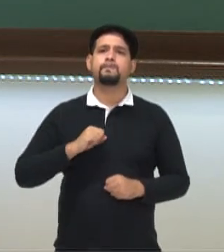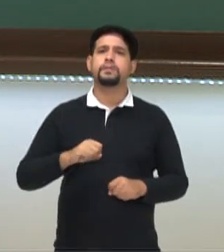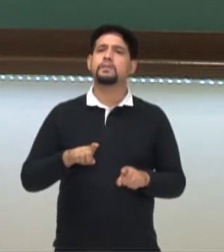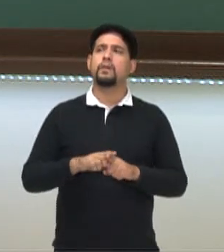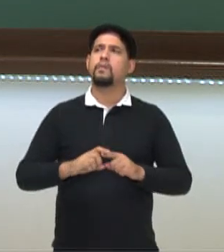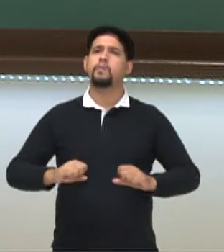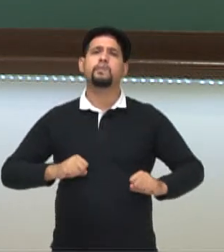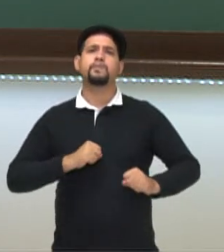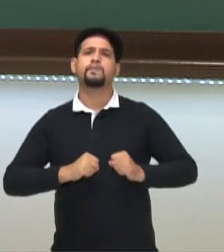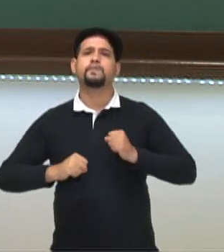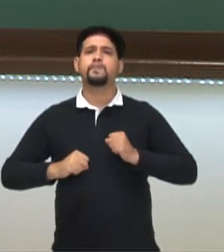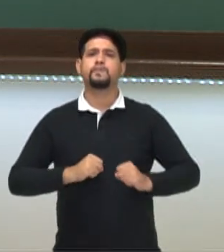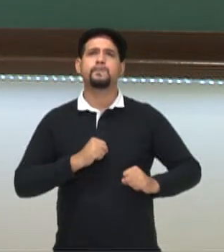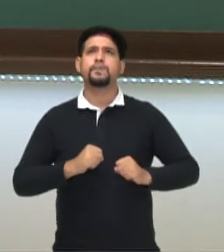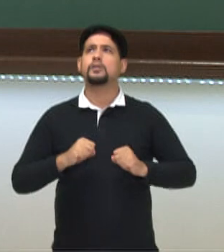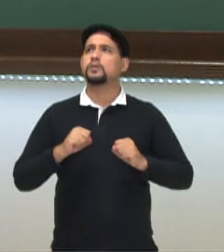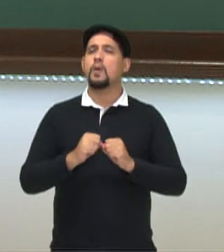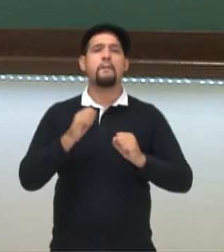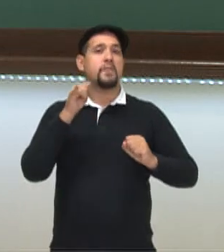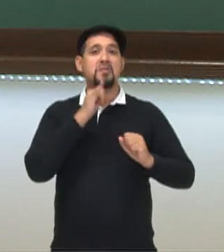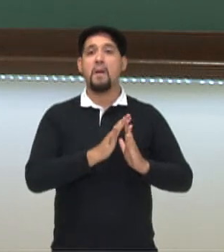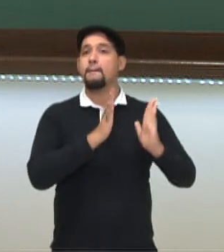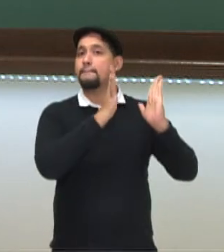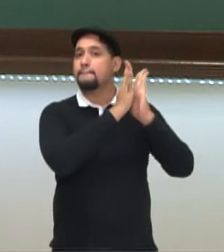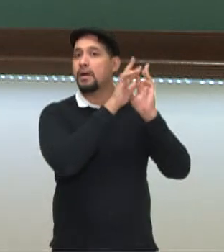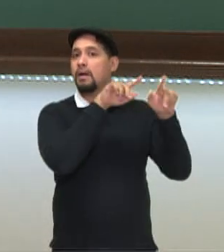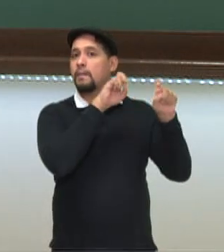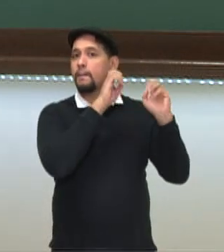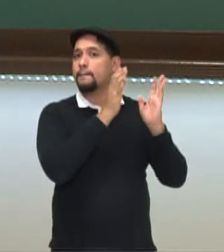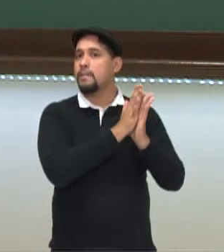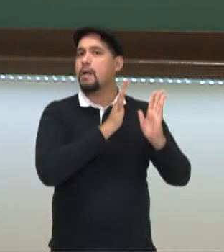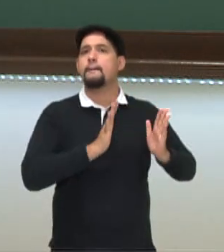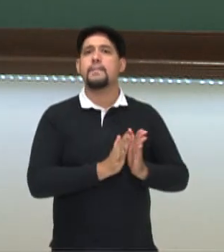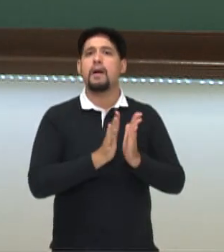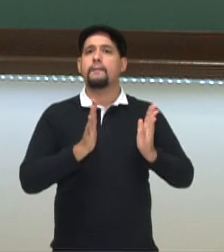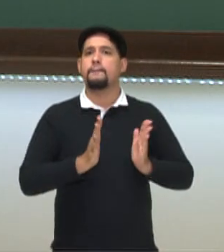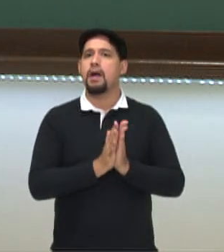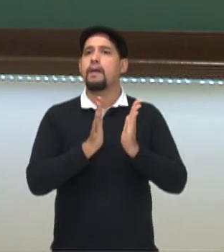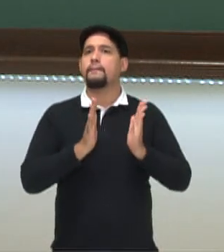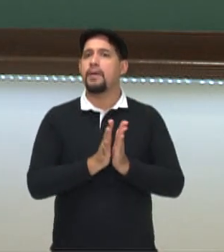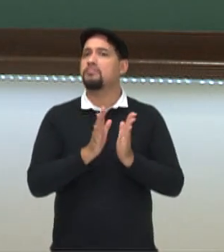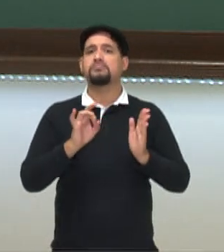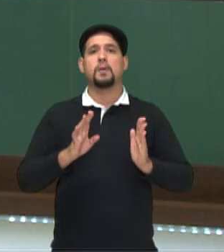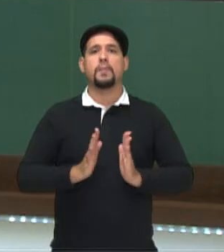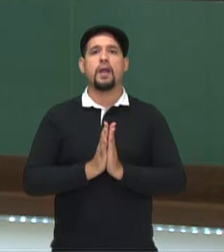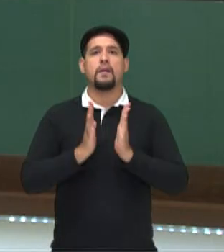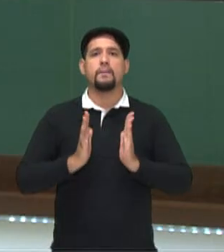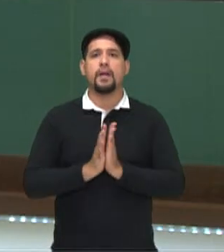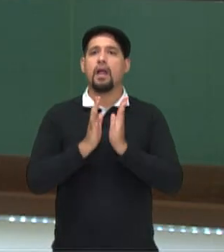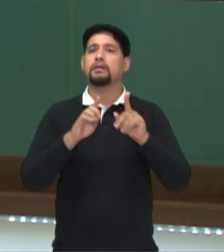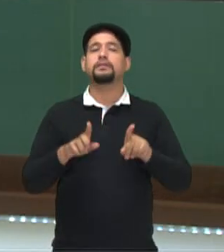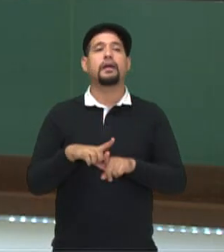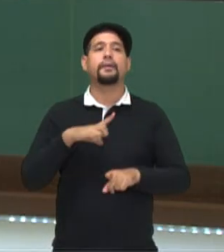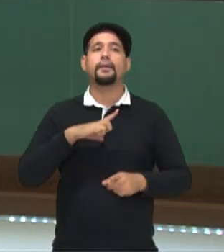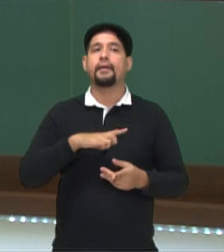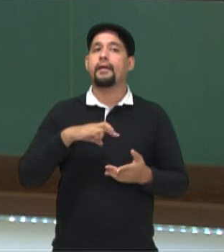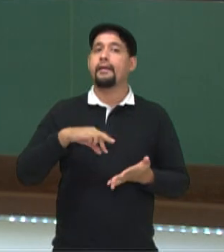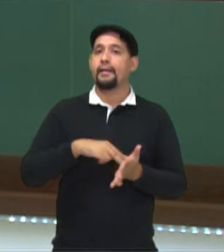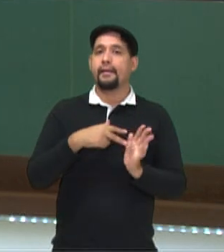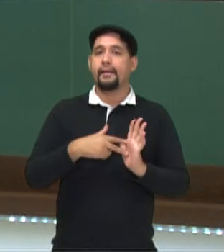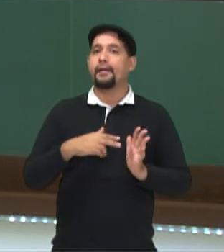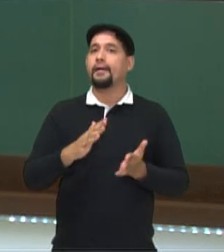dos pés e das mãos, a gente já consegue dançar, ok? A dança, ela é composta por alguns